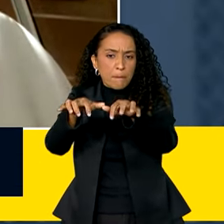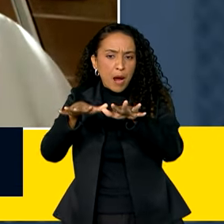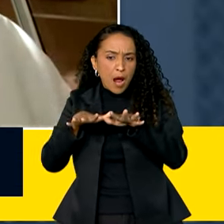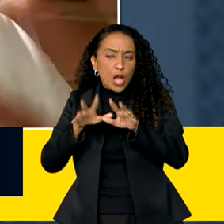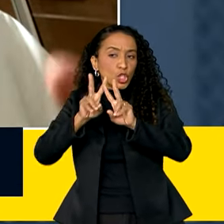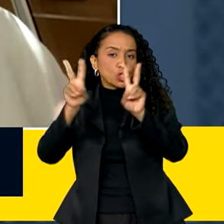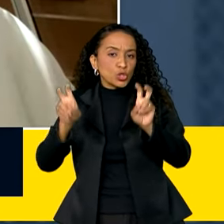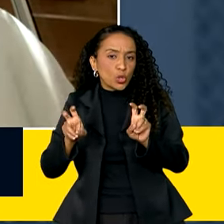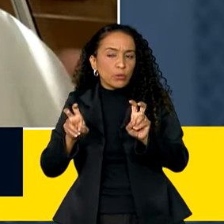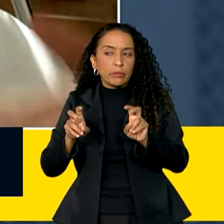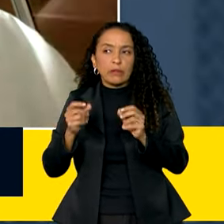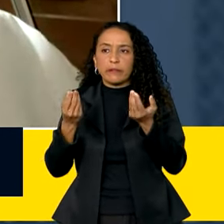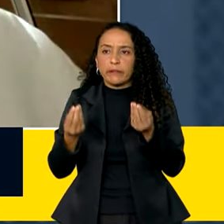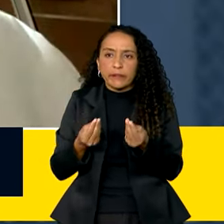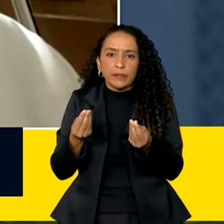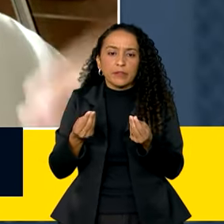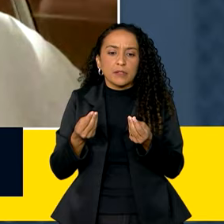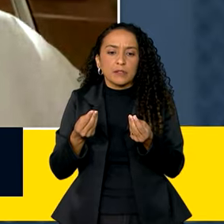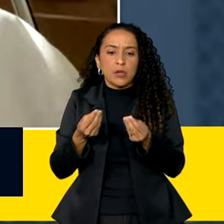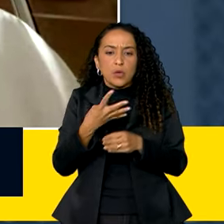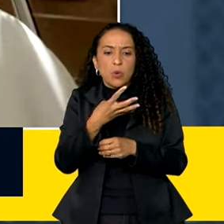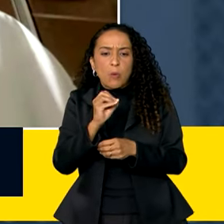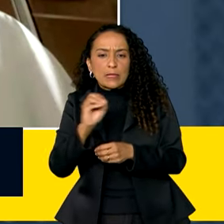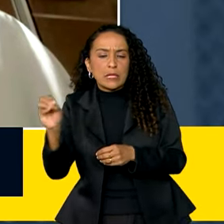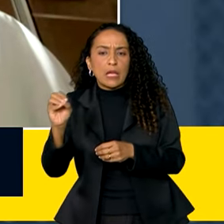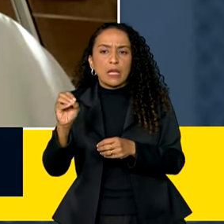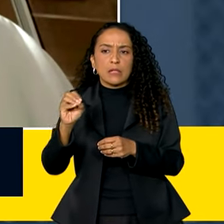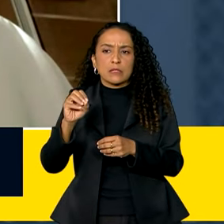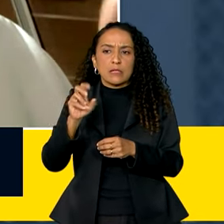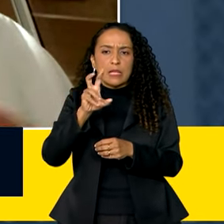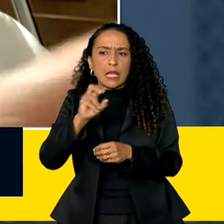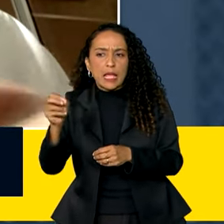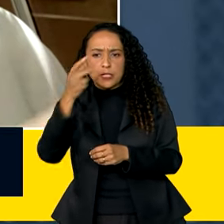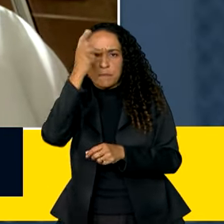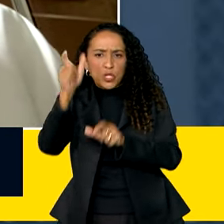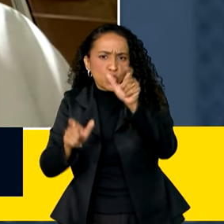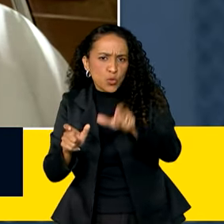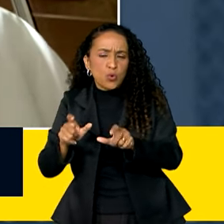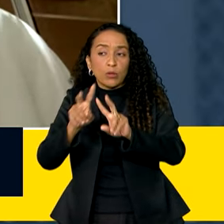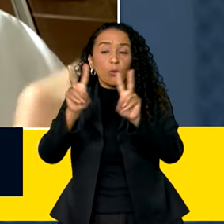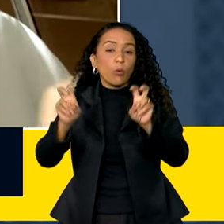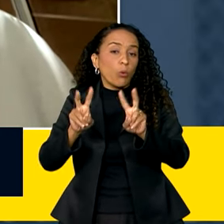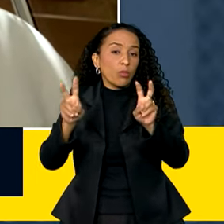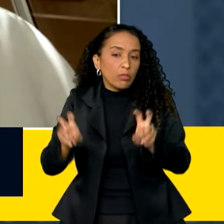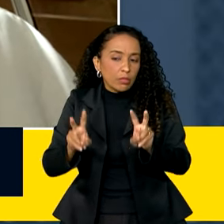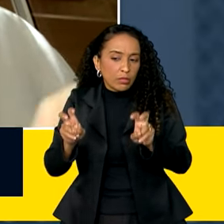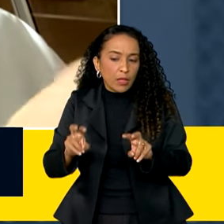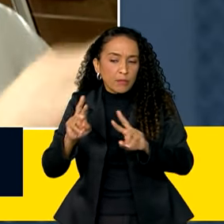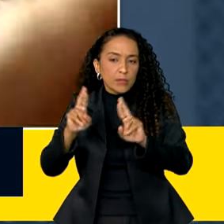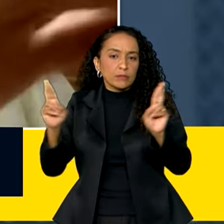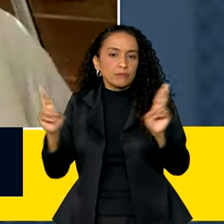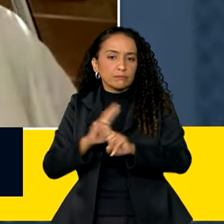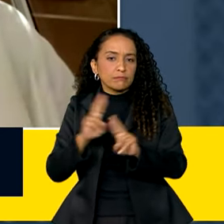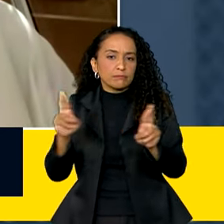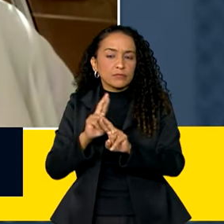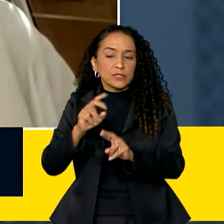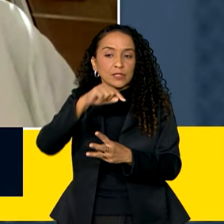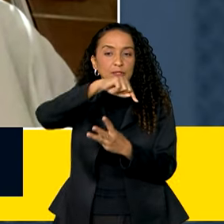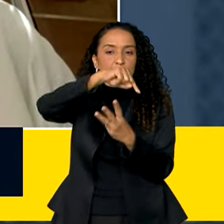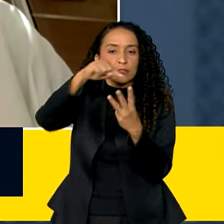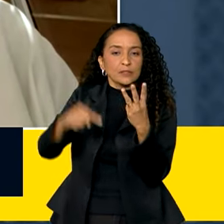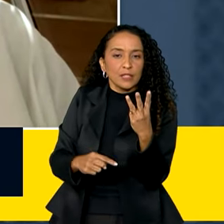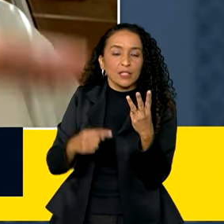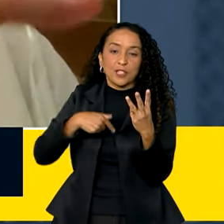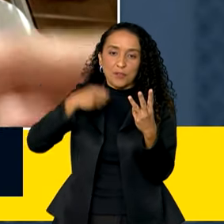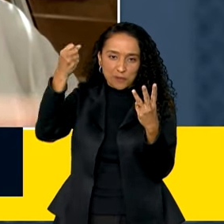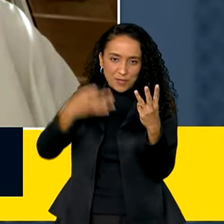sobre temas com 400, 500 pessoas, com temas relacionados aos três grandes